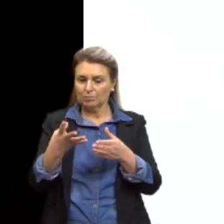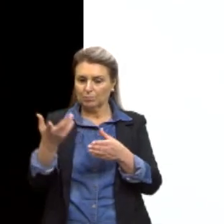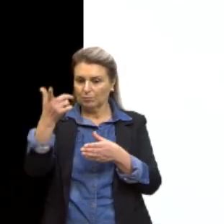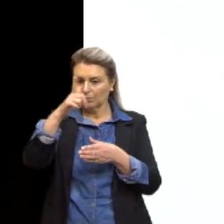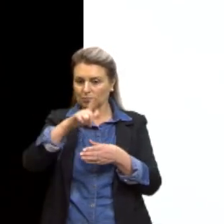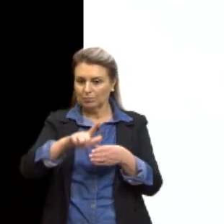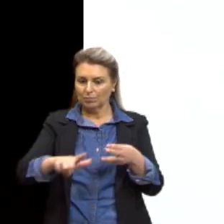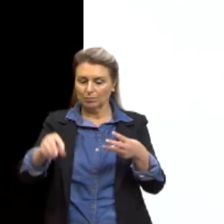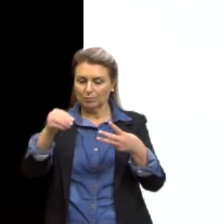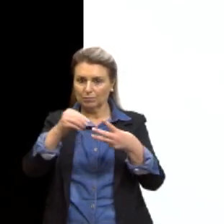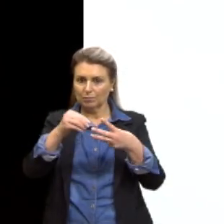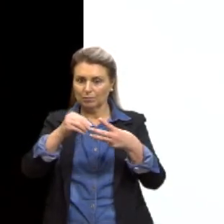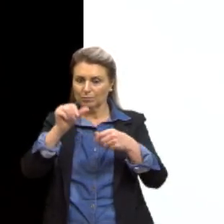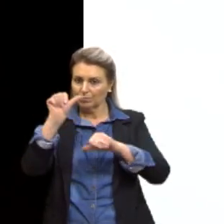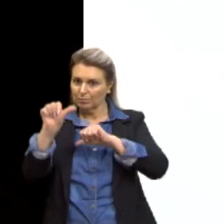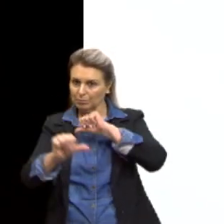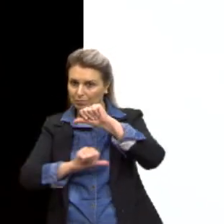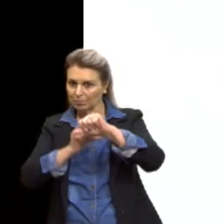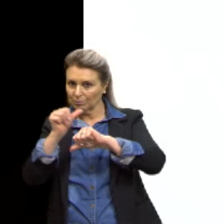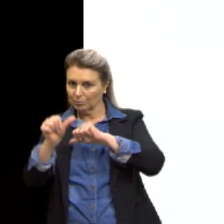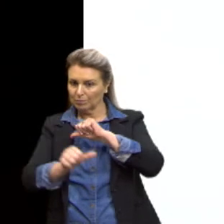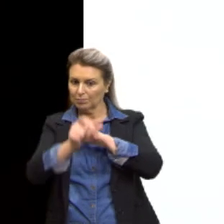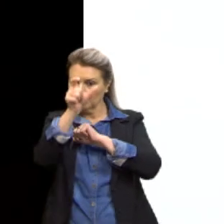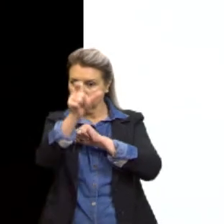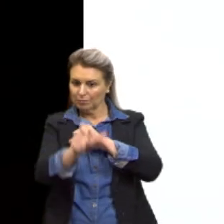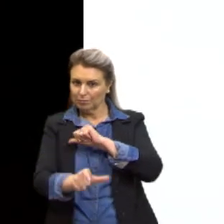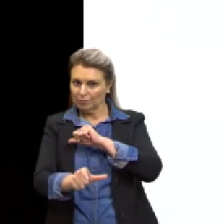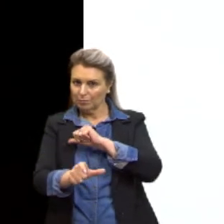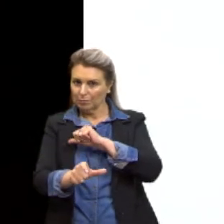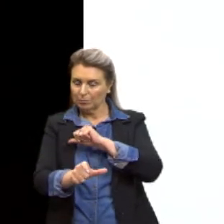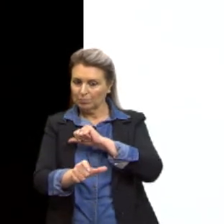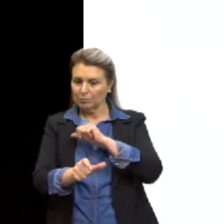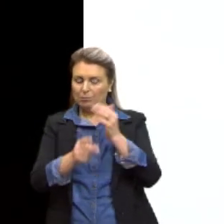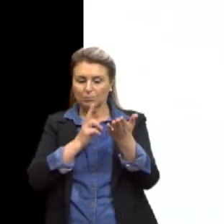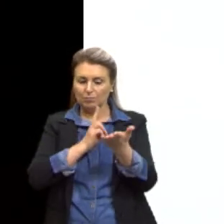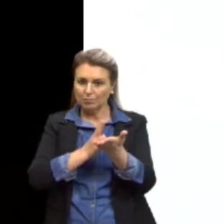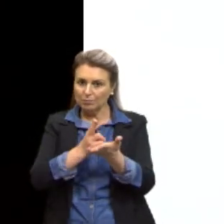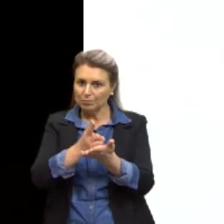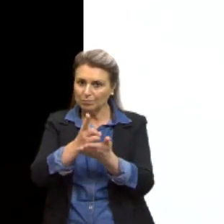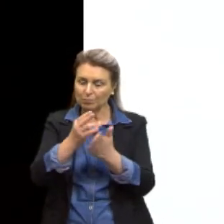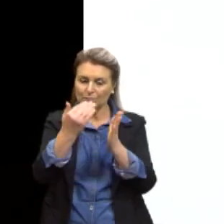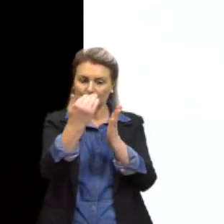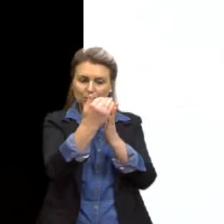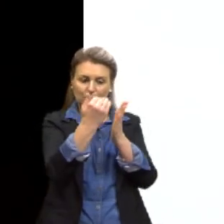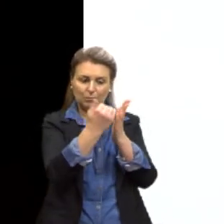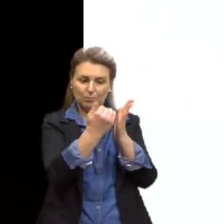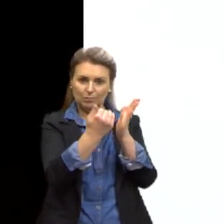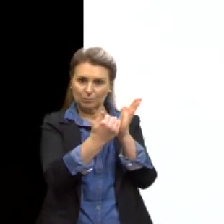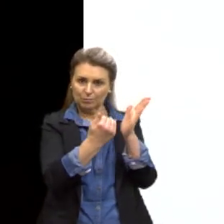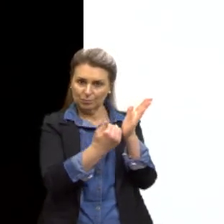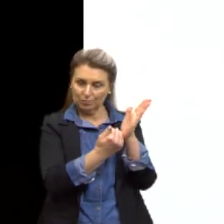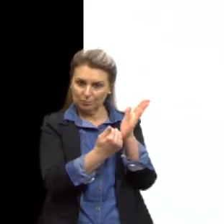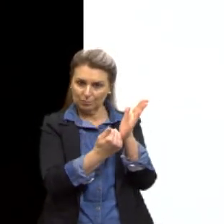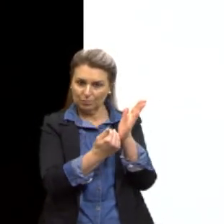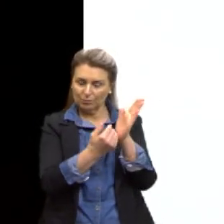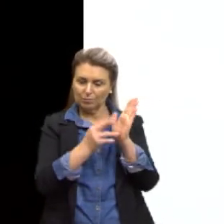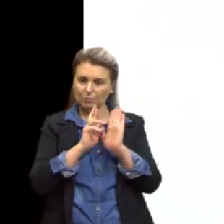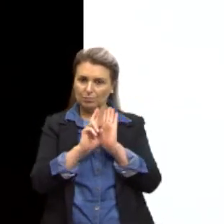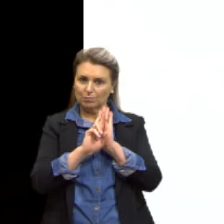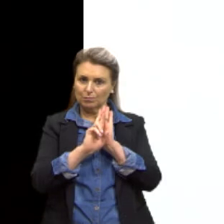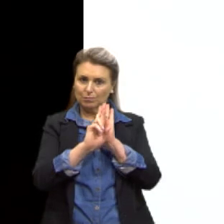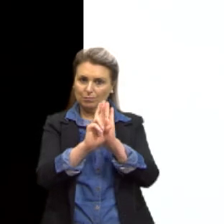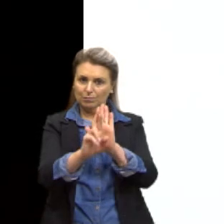modificadas no paciente. A sequência de etapas indicadas na figura representa o processo